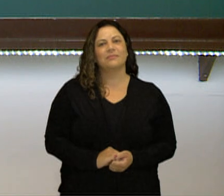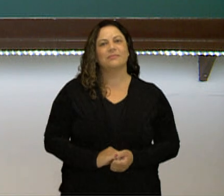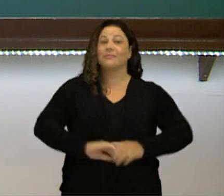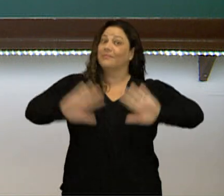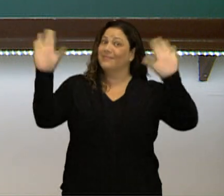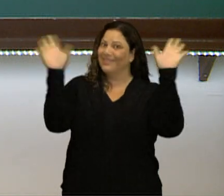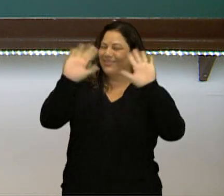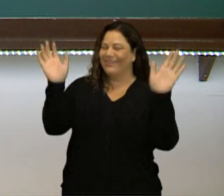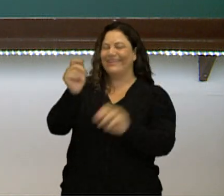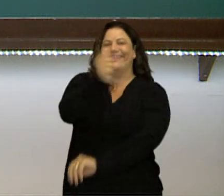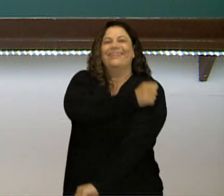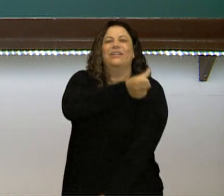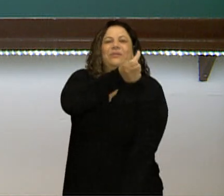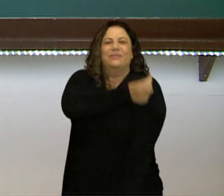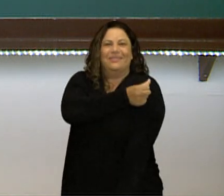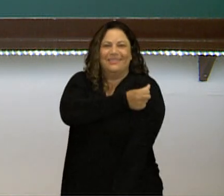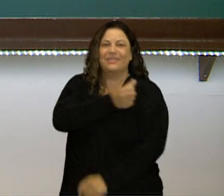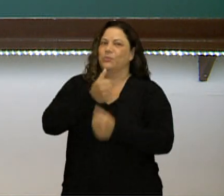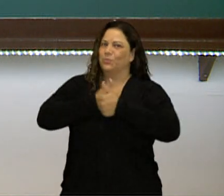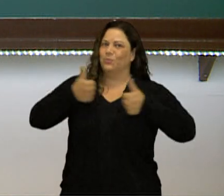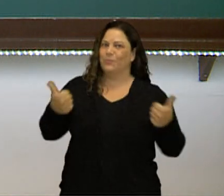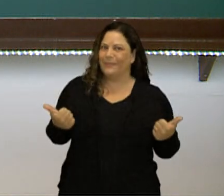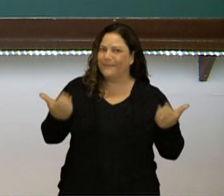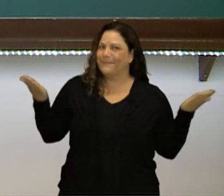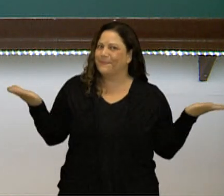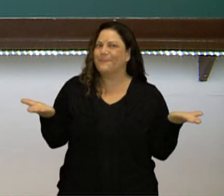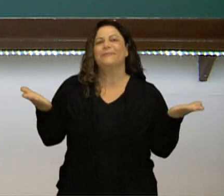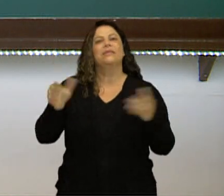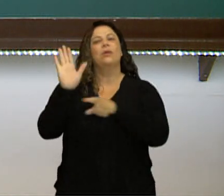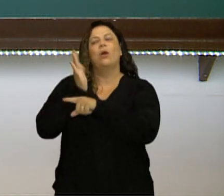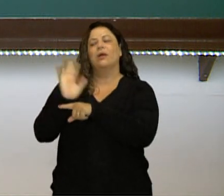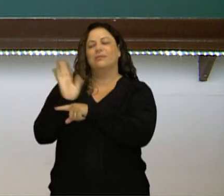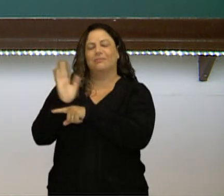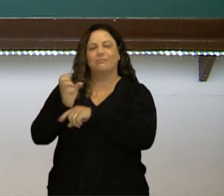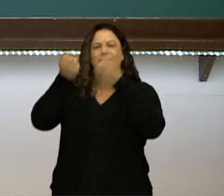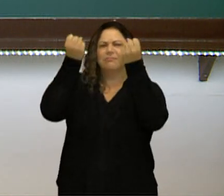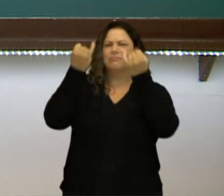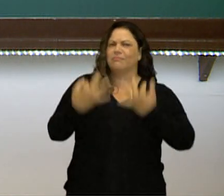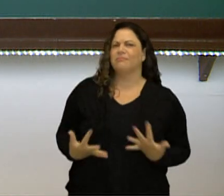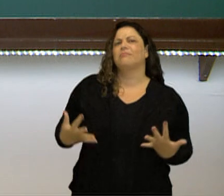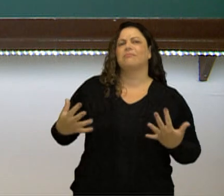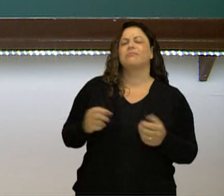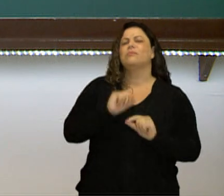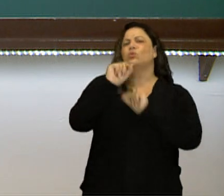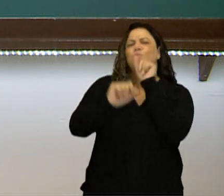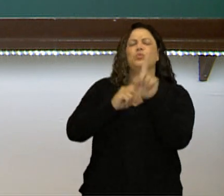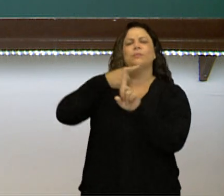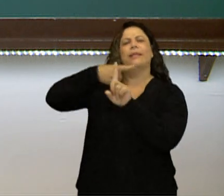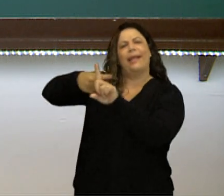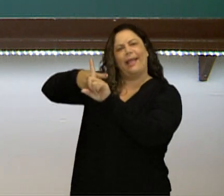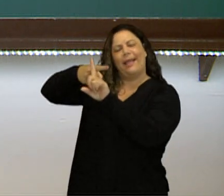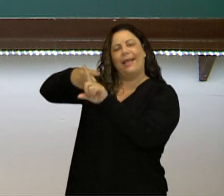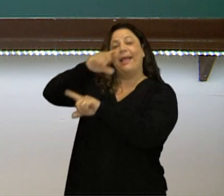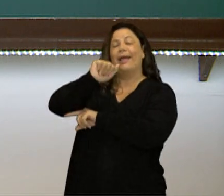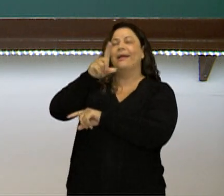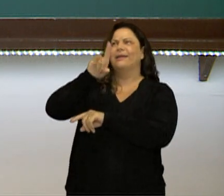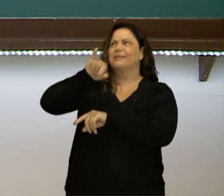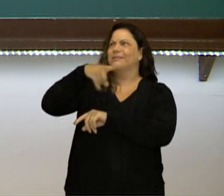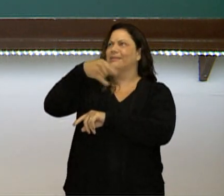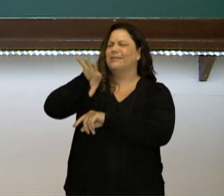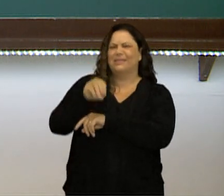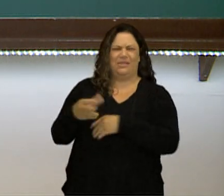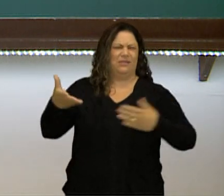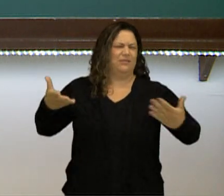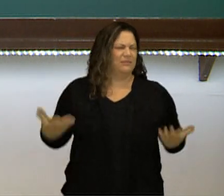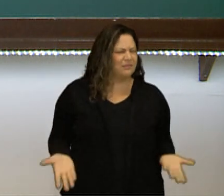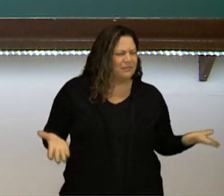Olá estudante do sexto ano, tudo bem? Nesse vídeo vamos falar sobre adição. Adição,